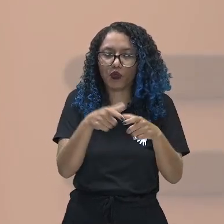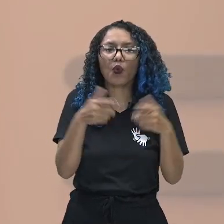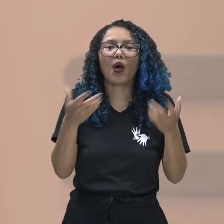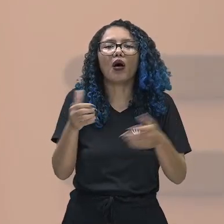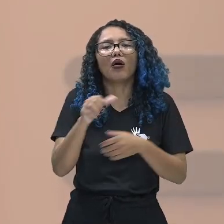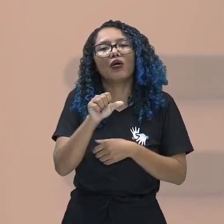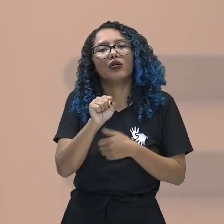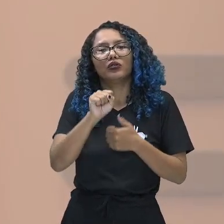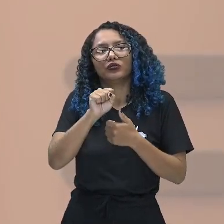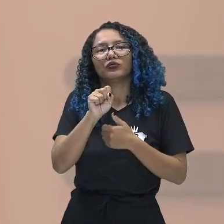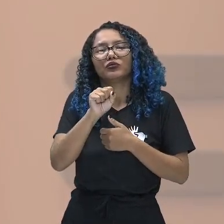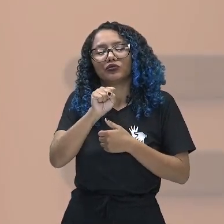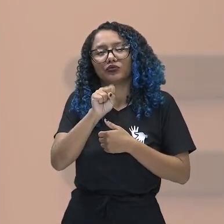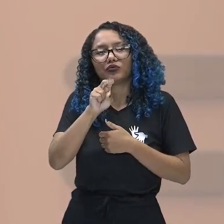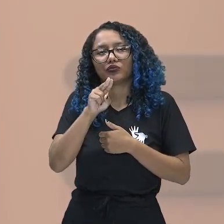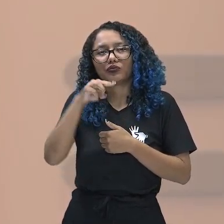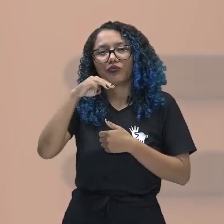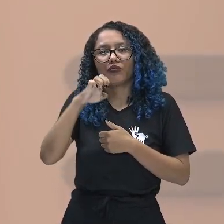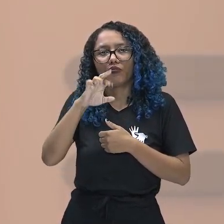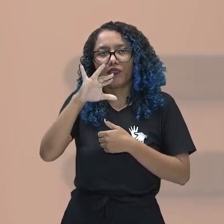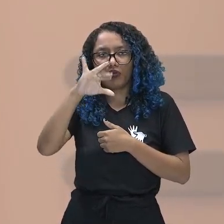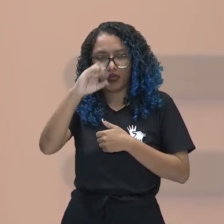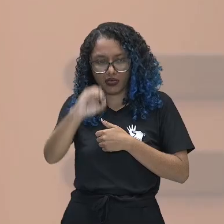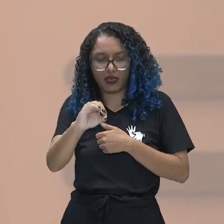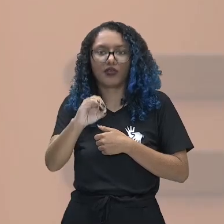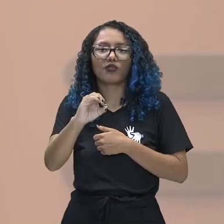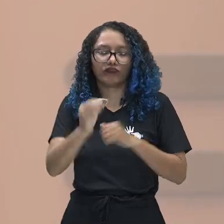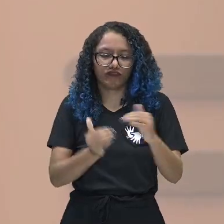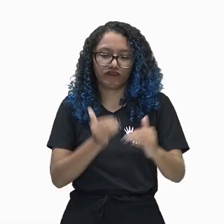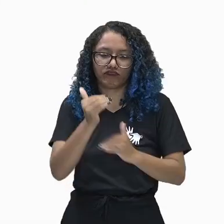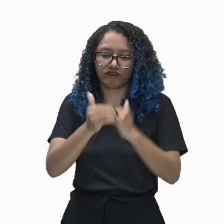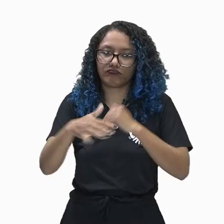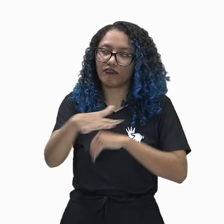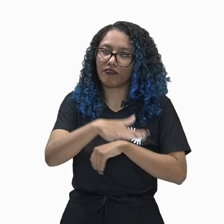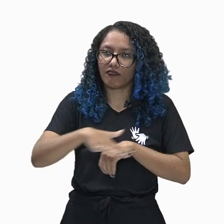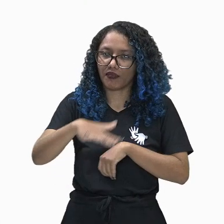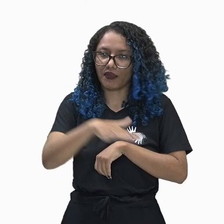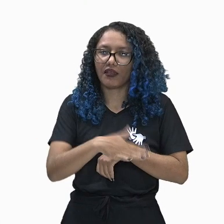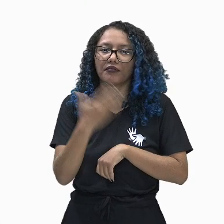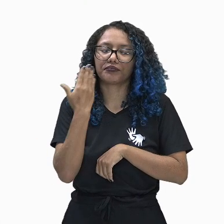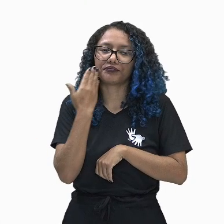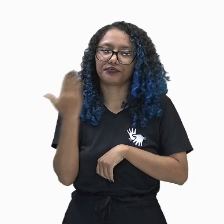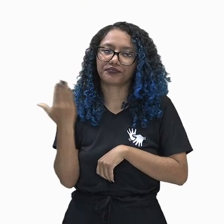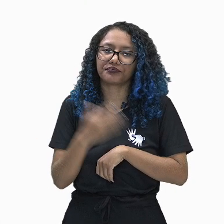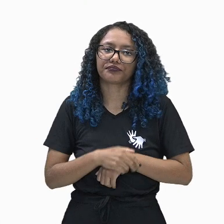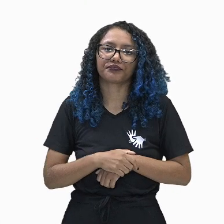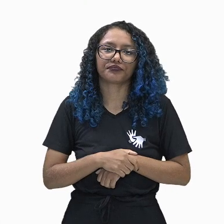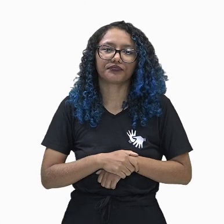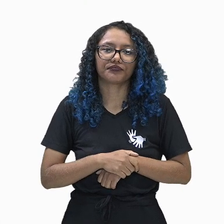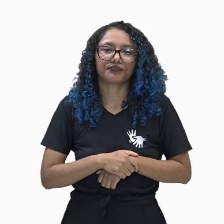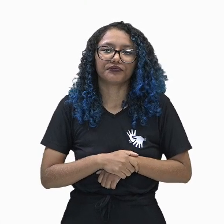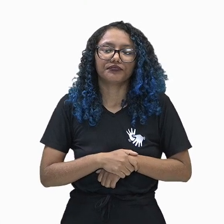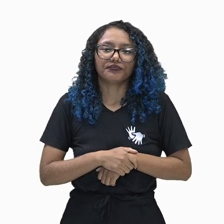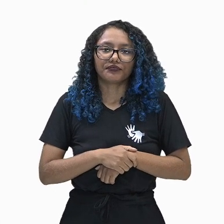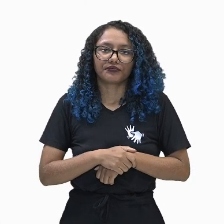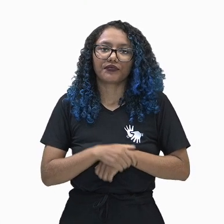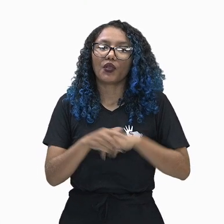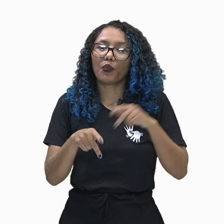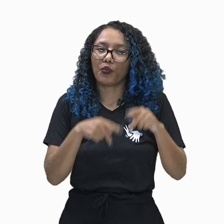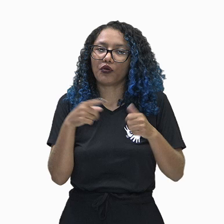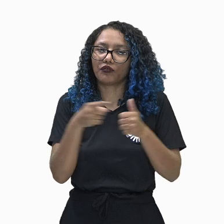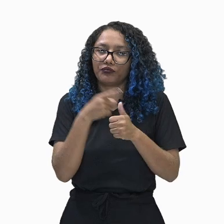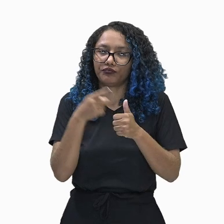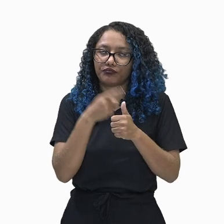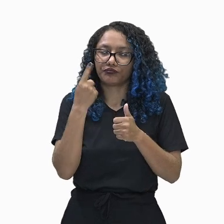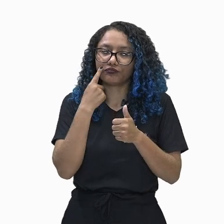então ali se desenvolvendo aí nessa Mesopotâmia. Acompanha comigo, nós temos então aí os Sumérios. Eles